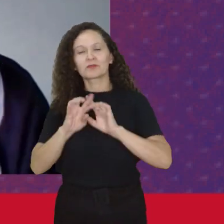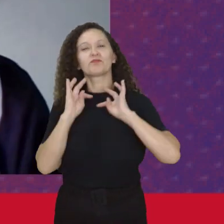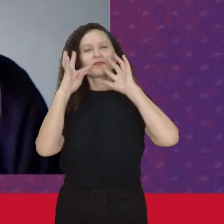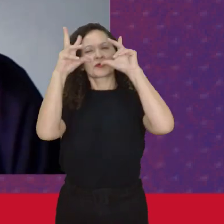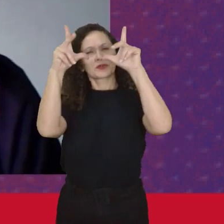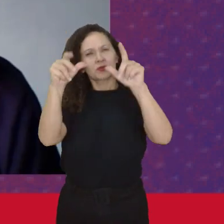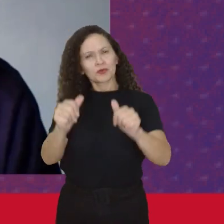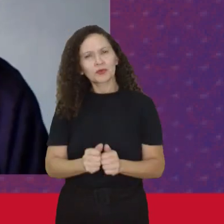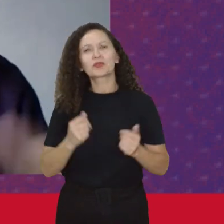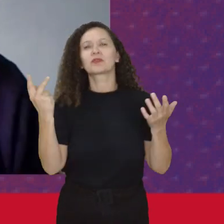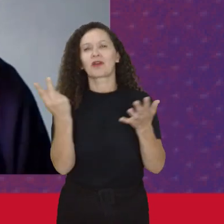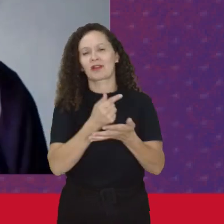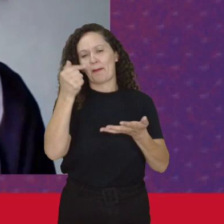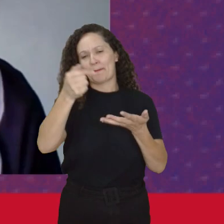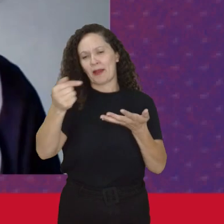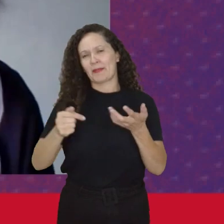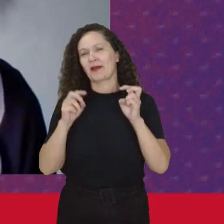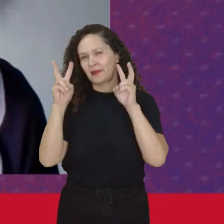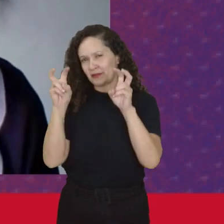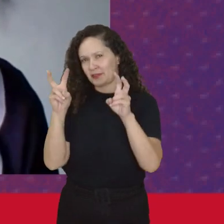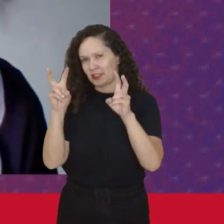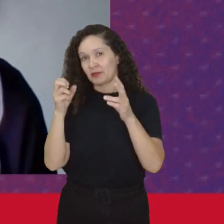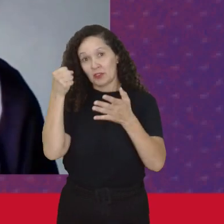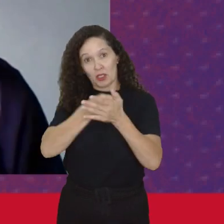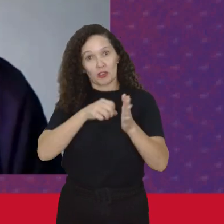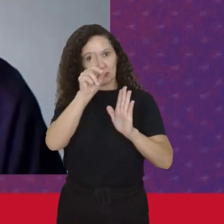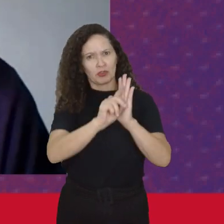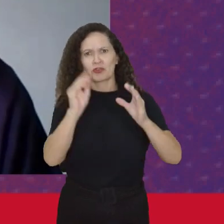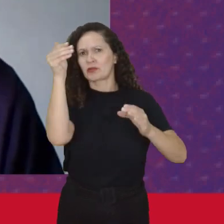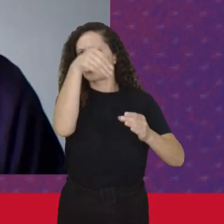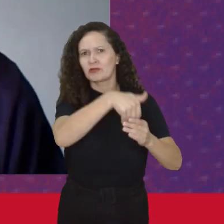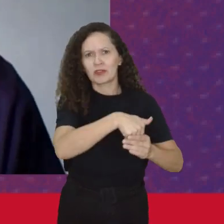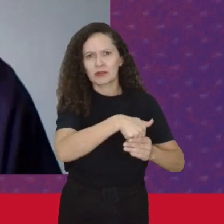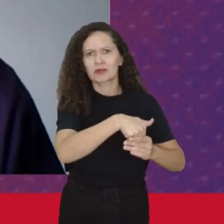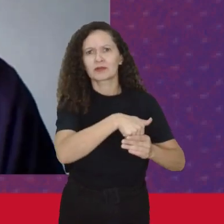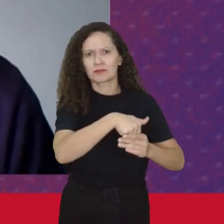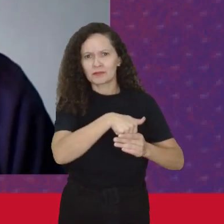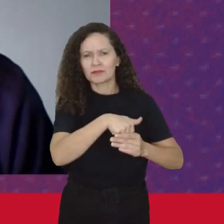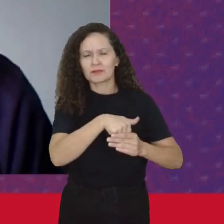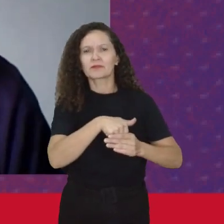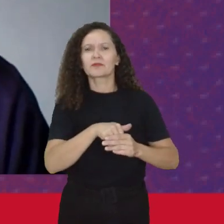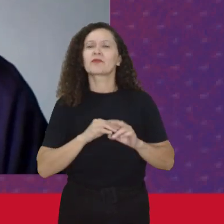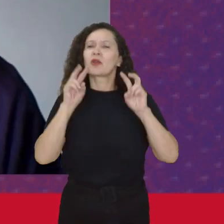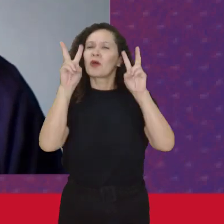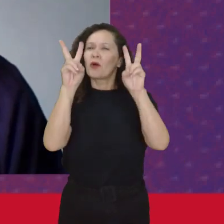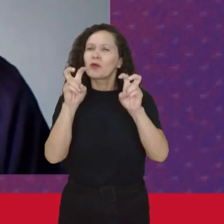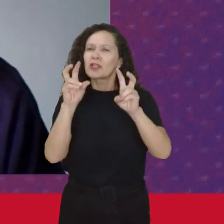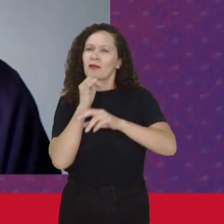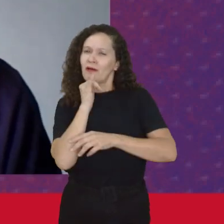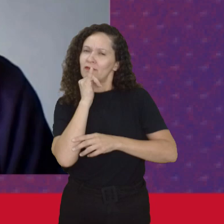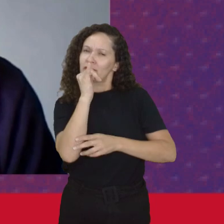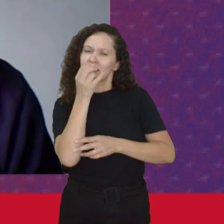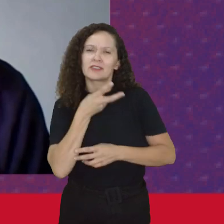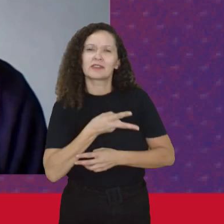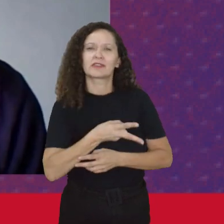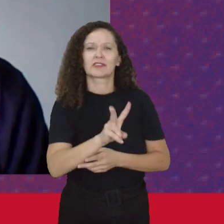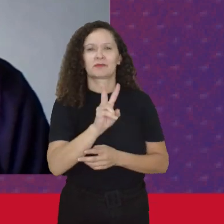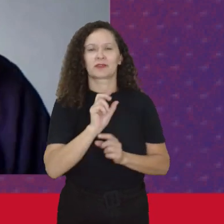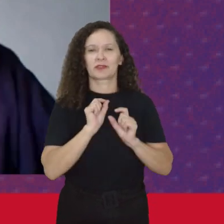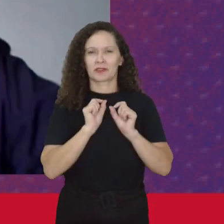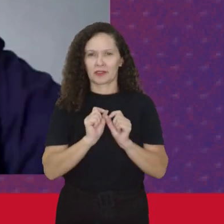Essas questões E a luta Pelo direito Ao voto Então acho Uma primeira questão A dizer Que no